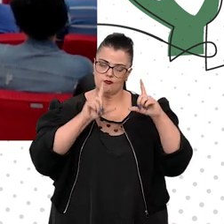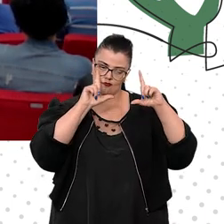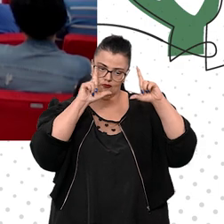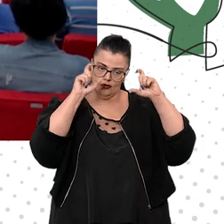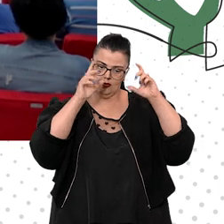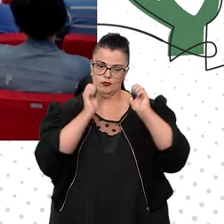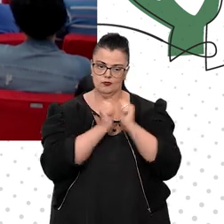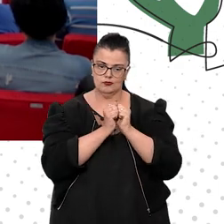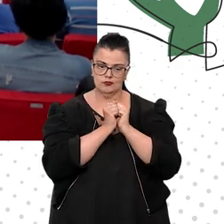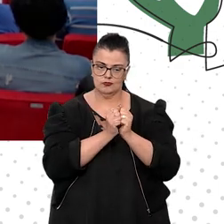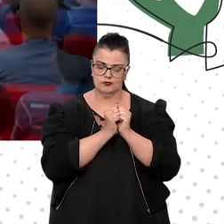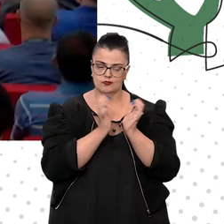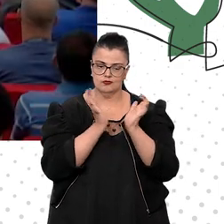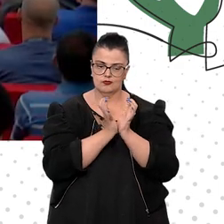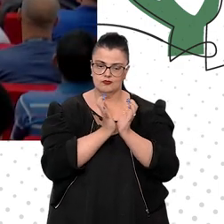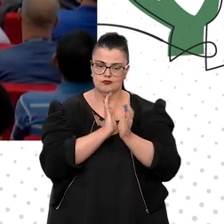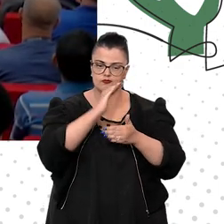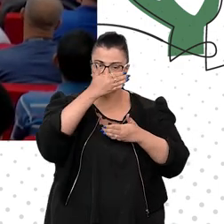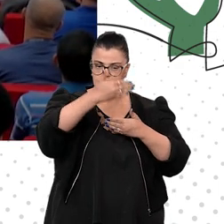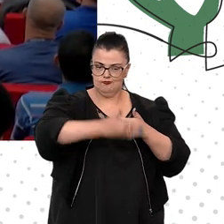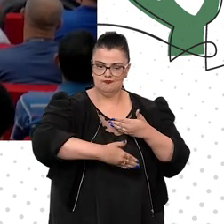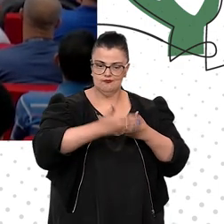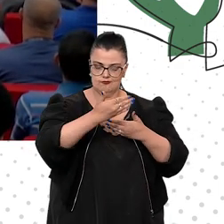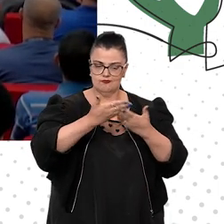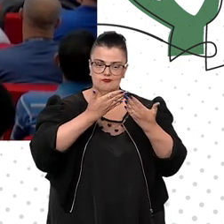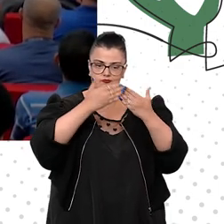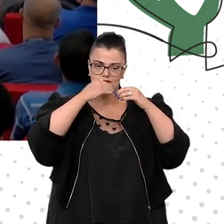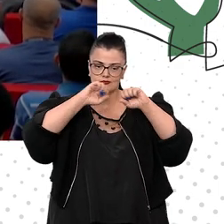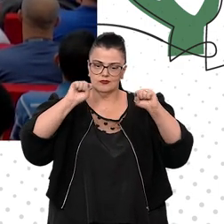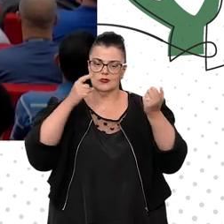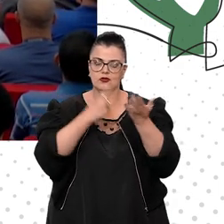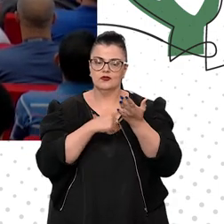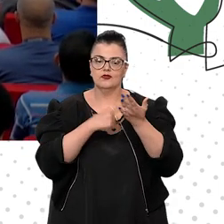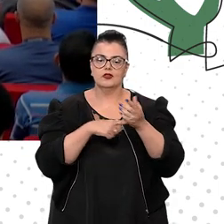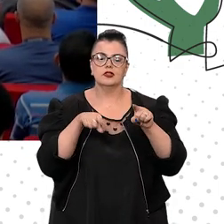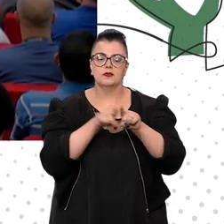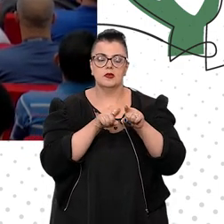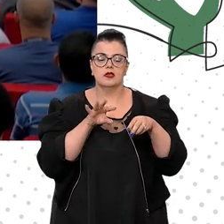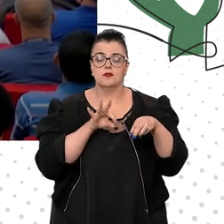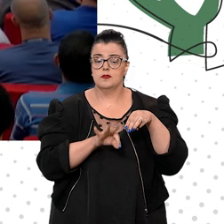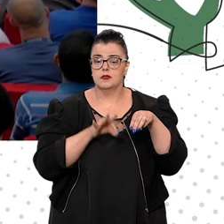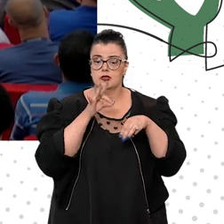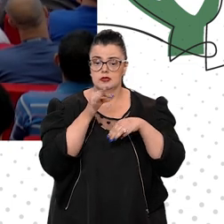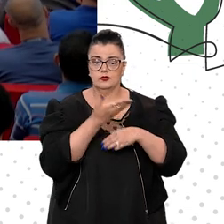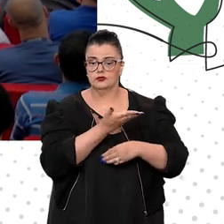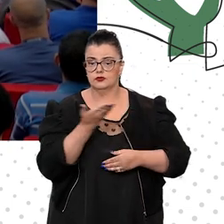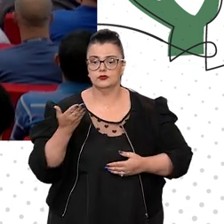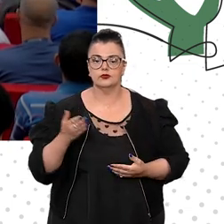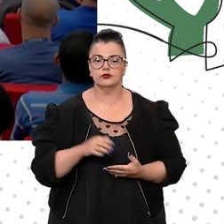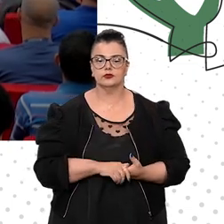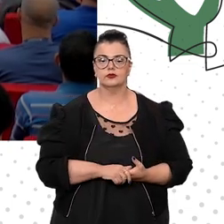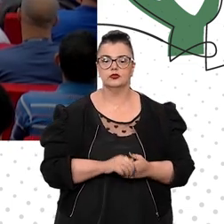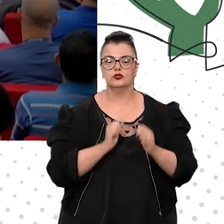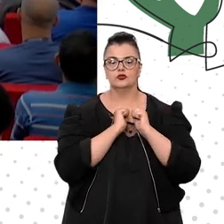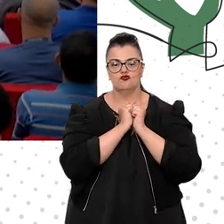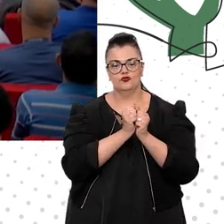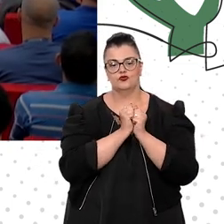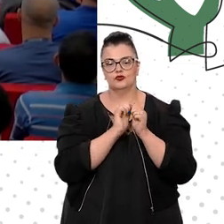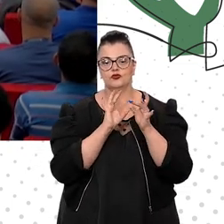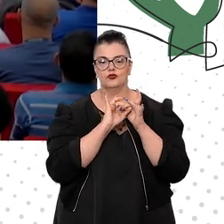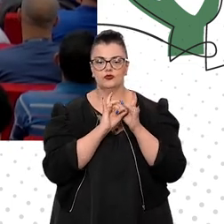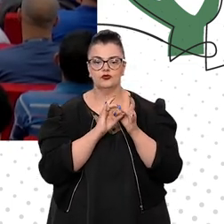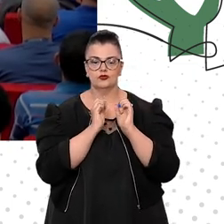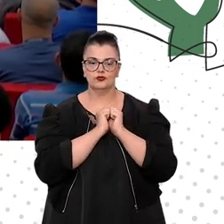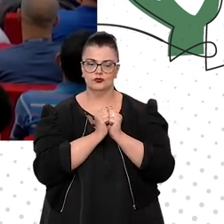coletiva de frente do nosso tribunal e convidando os ministros para, enfim, estarmos todos juntos, porque estamos